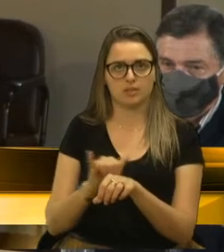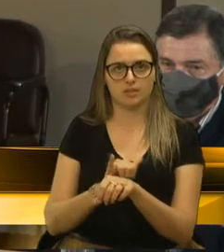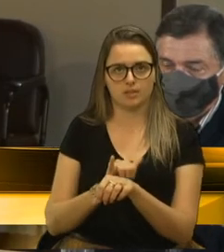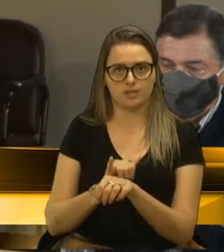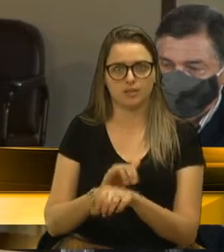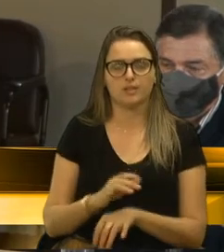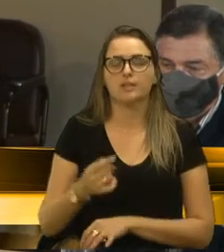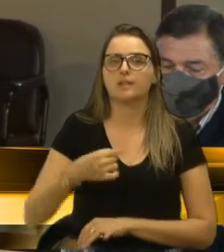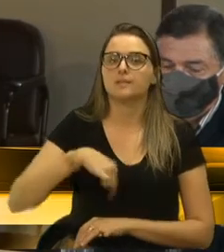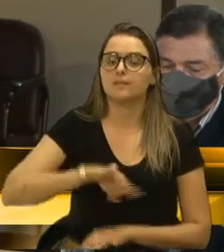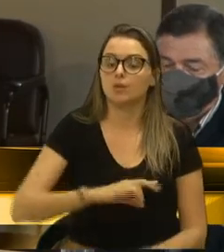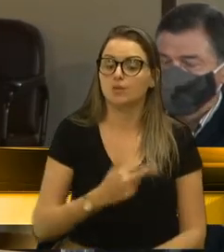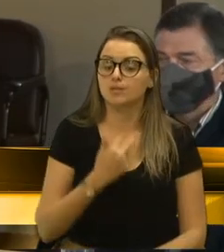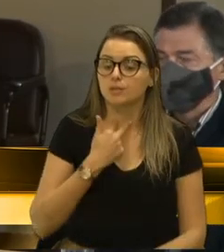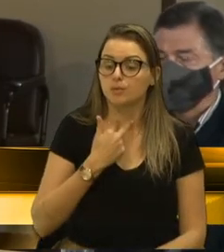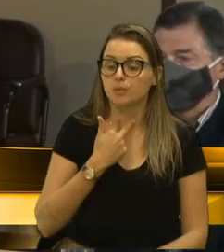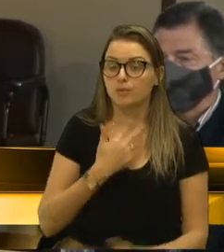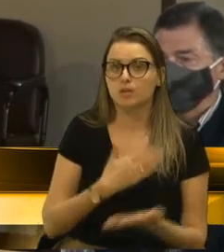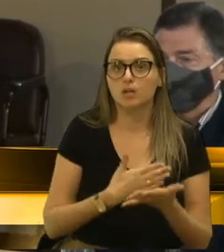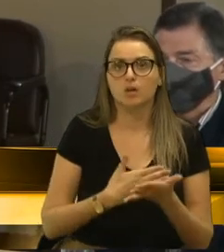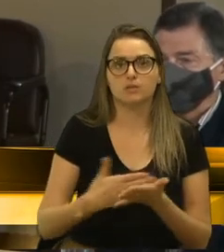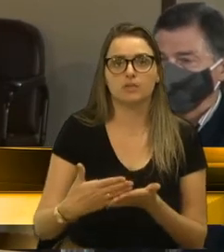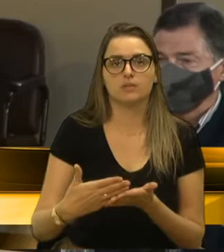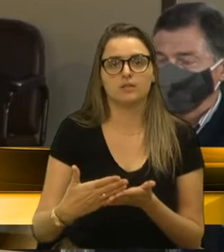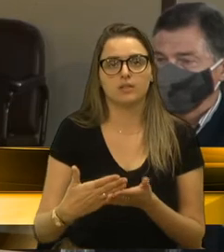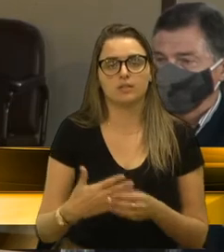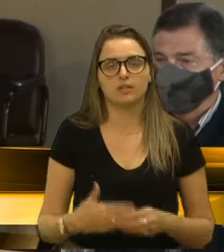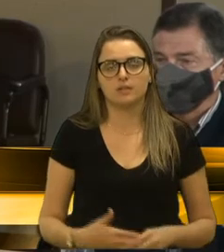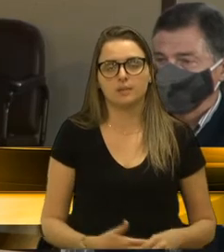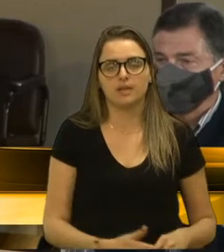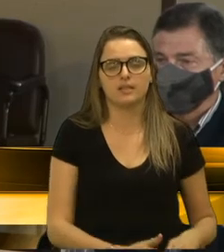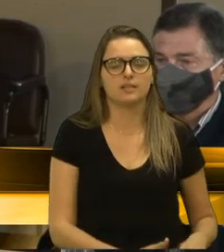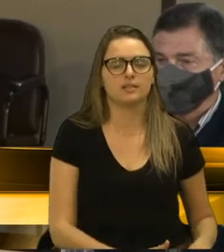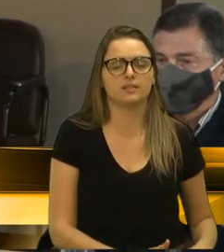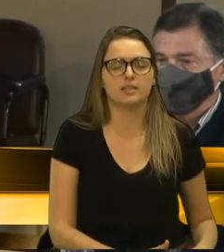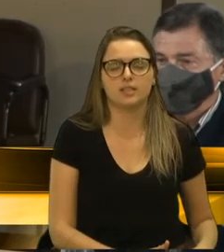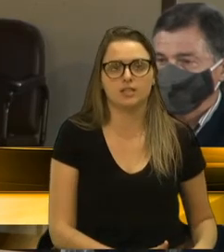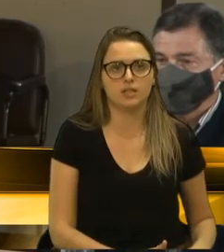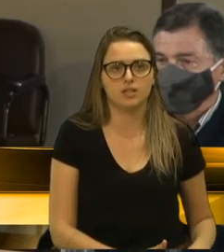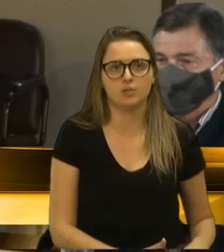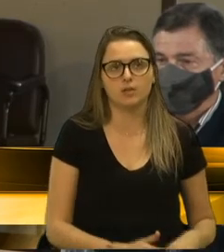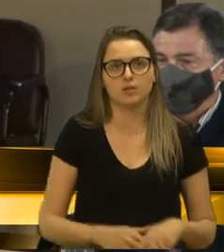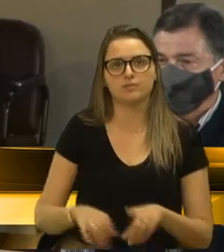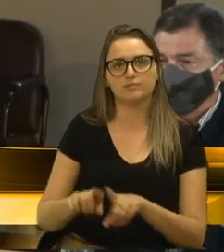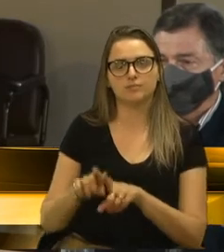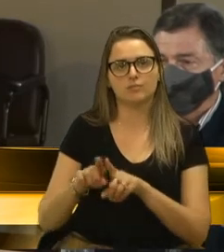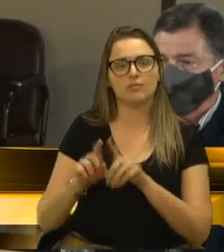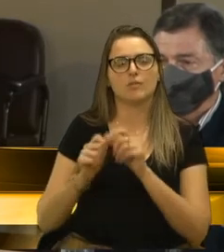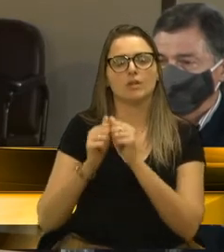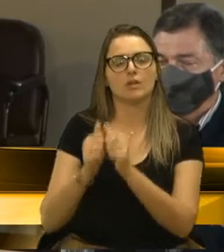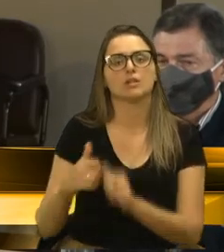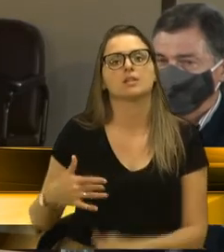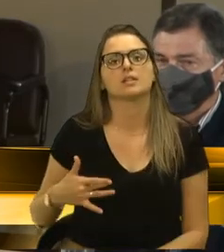Nós não podemos abrir caminhos ali na frente para forasteiros vir assumir novamente a nossa saúde pública